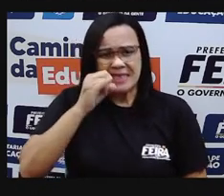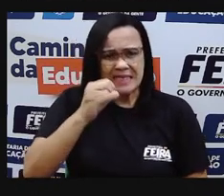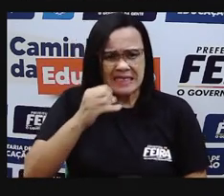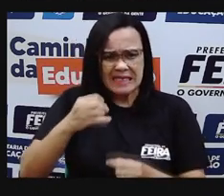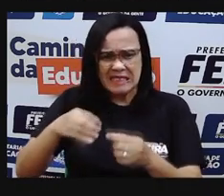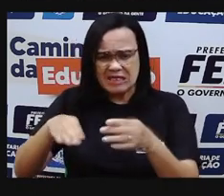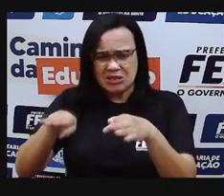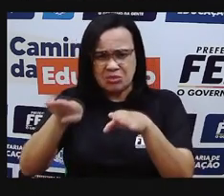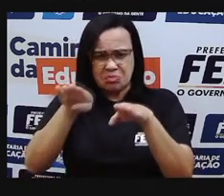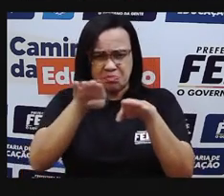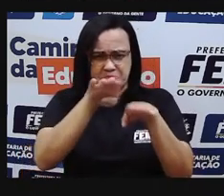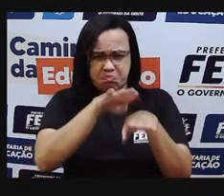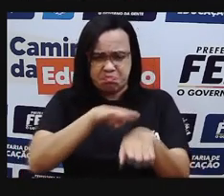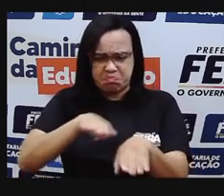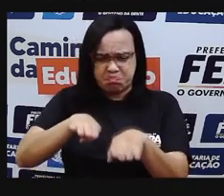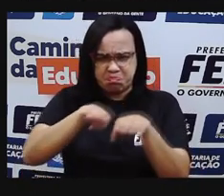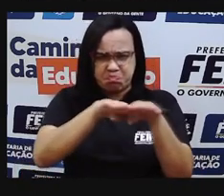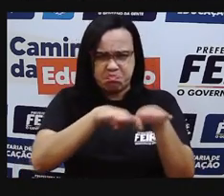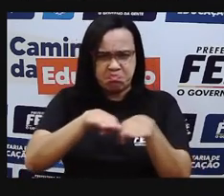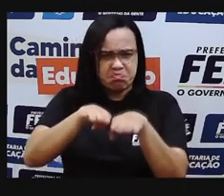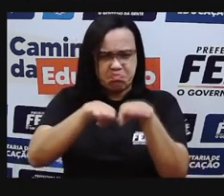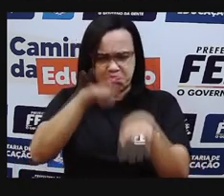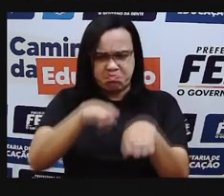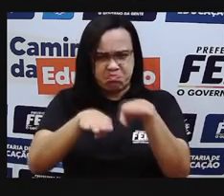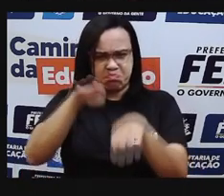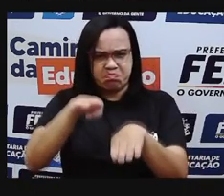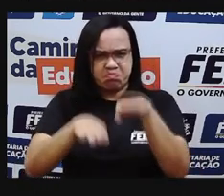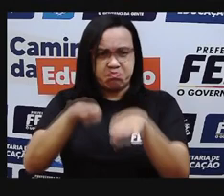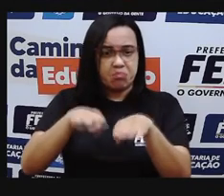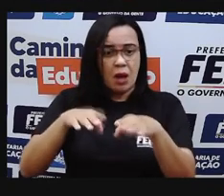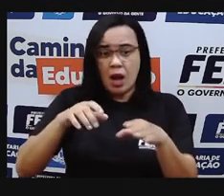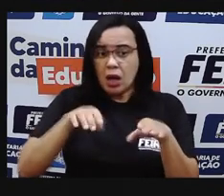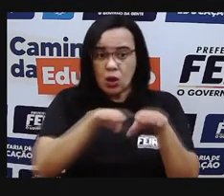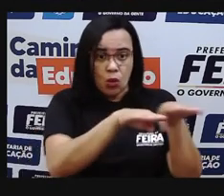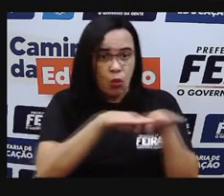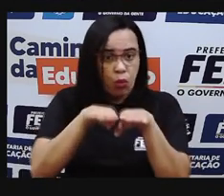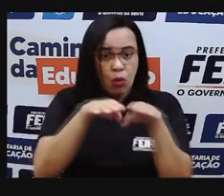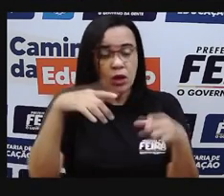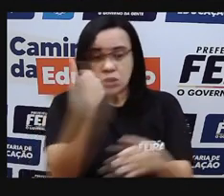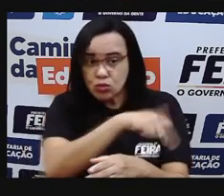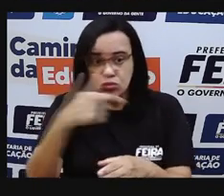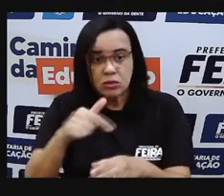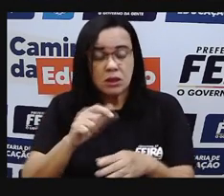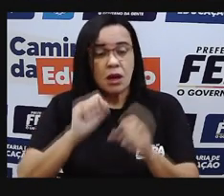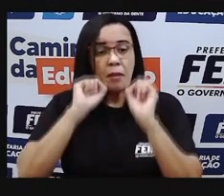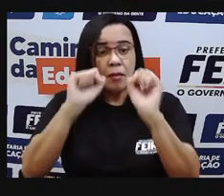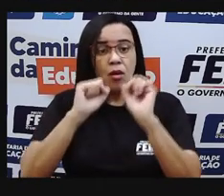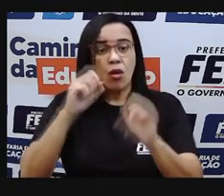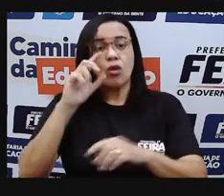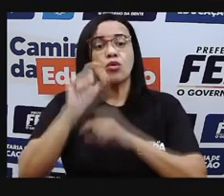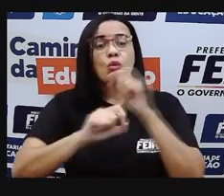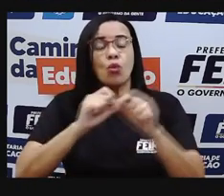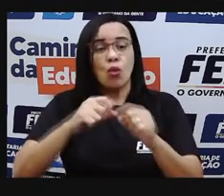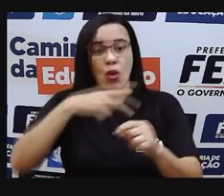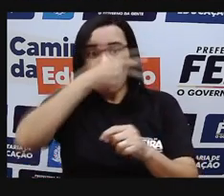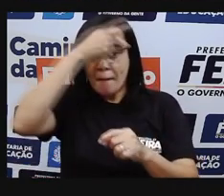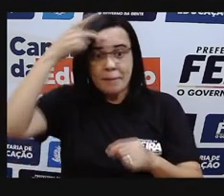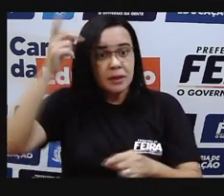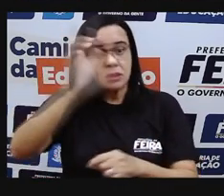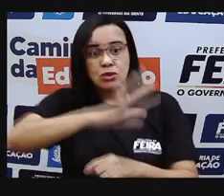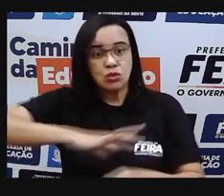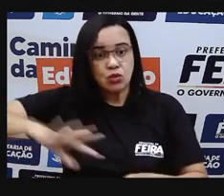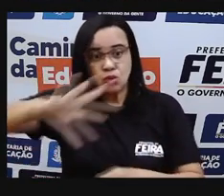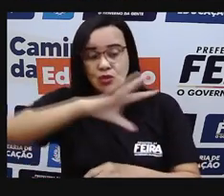gases que vão auxiliar, né, que vão servir como uma estufa de plantas, né, para manter, para segurar, para